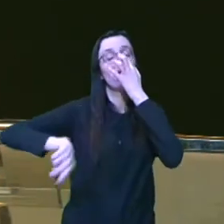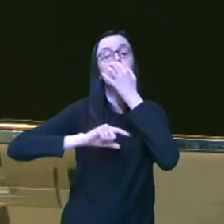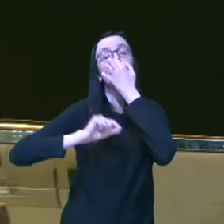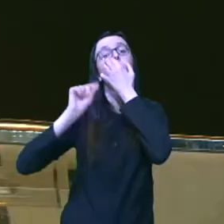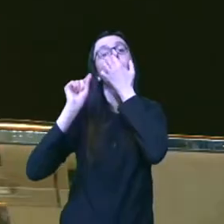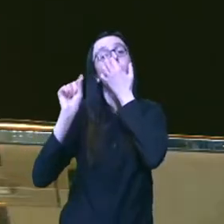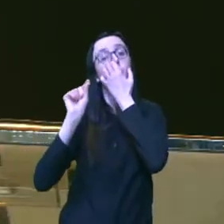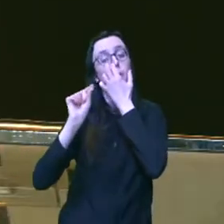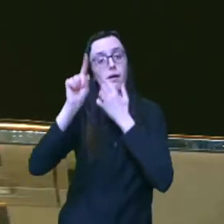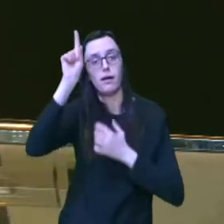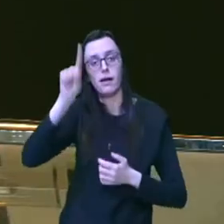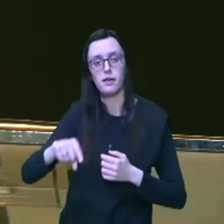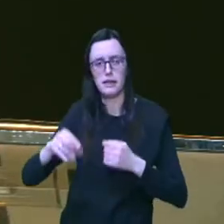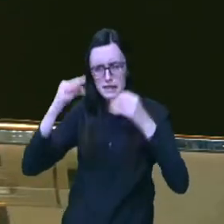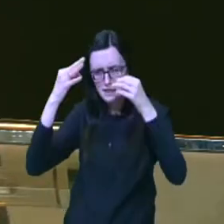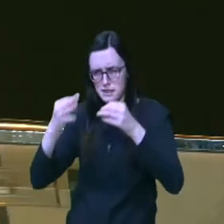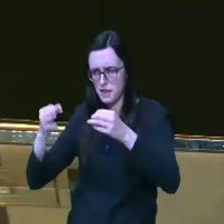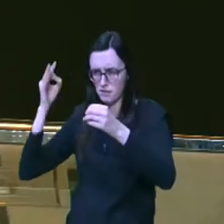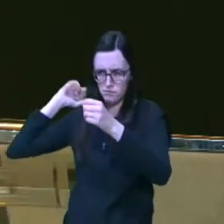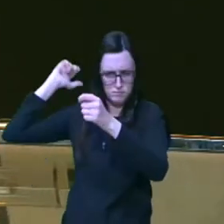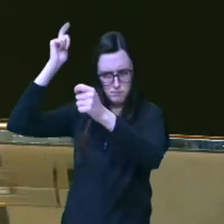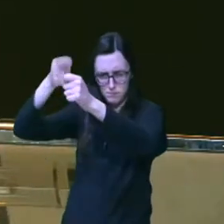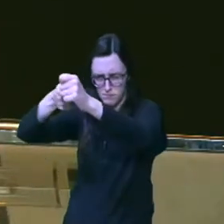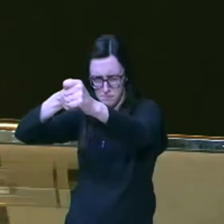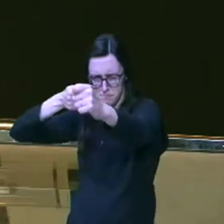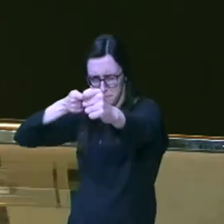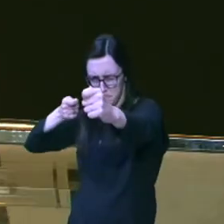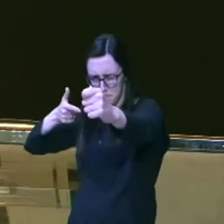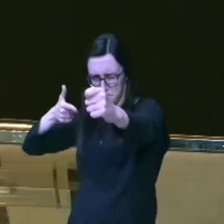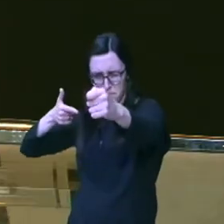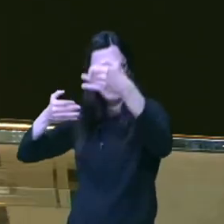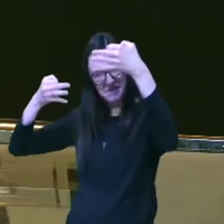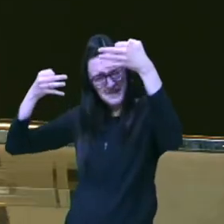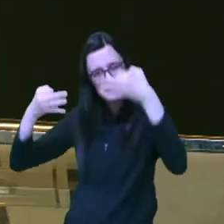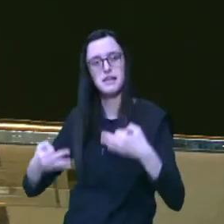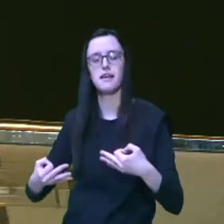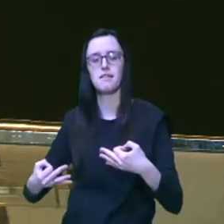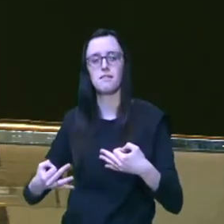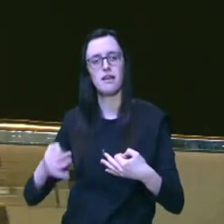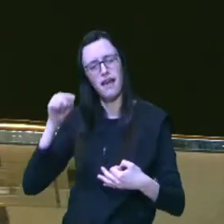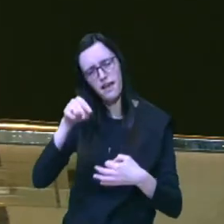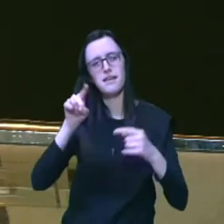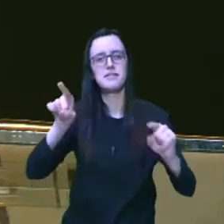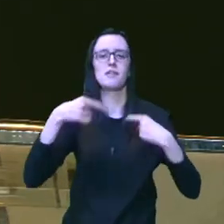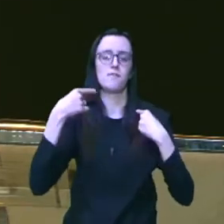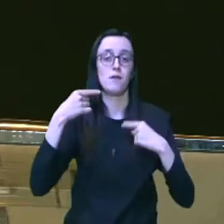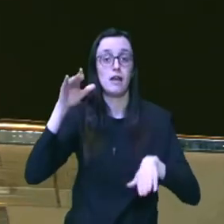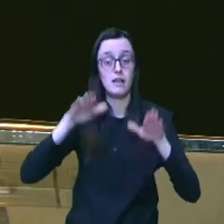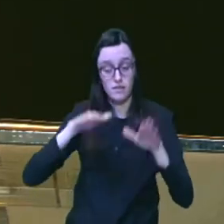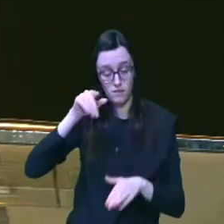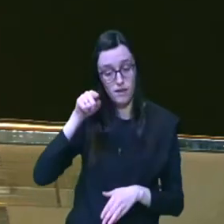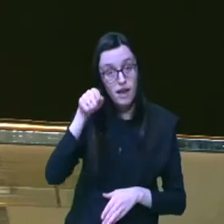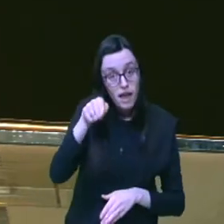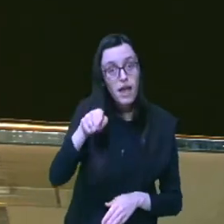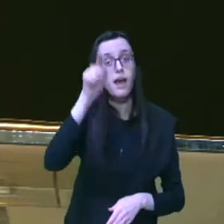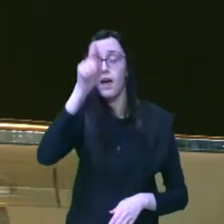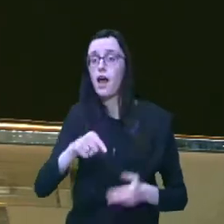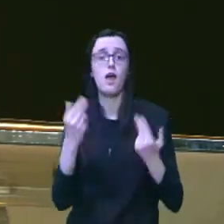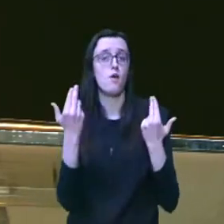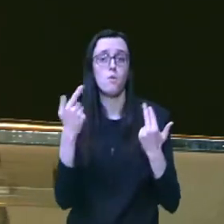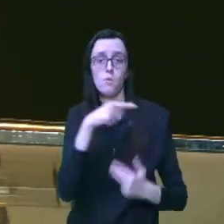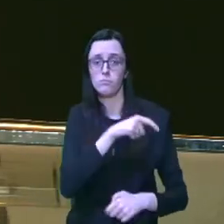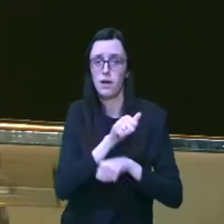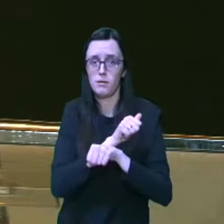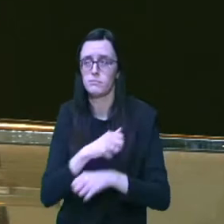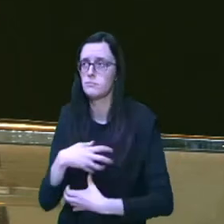lançarmos no alvo correto esse é o grande desafio e talvez esse fosse o desafio